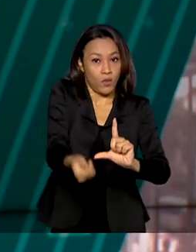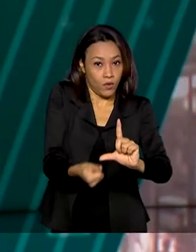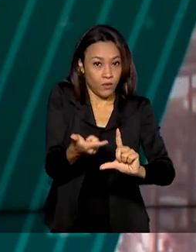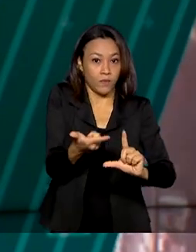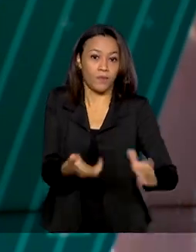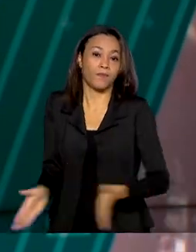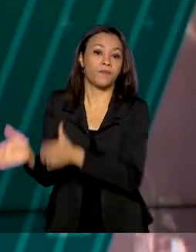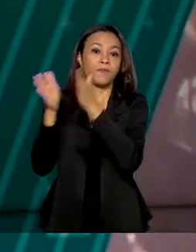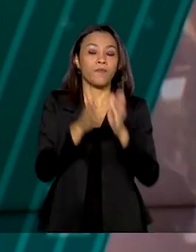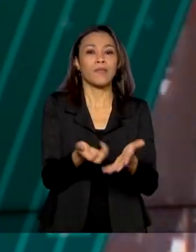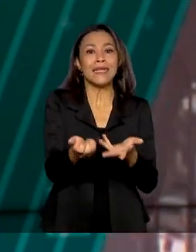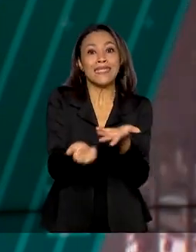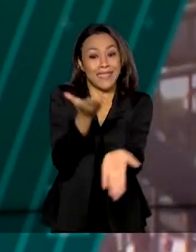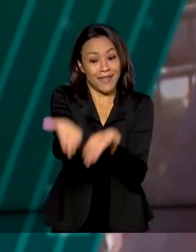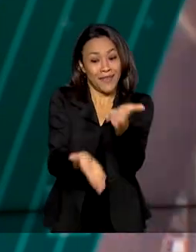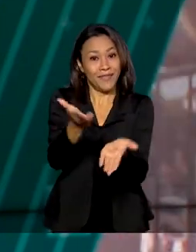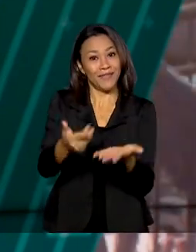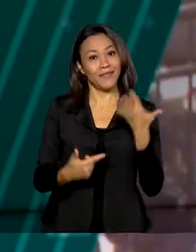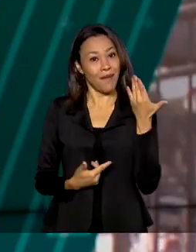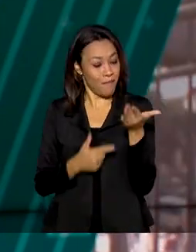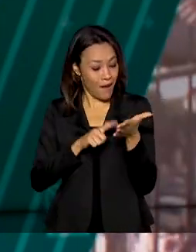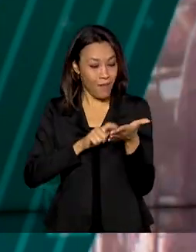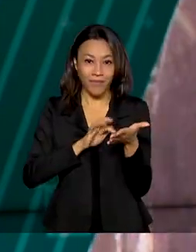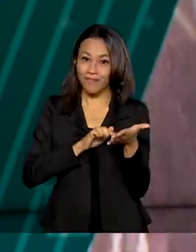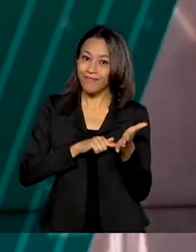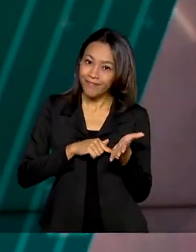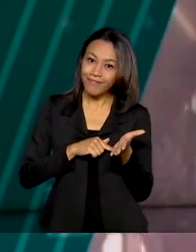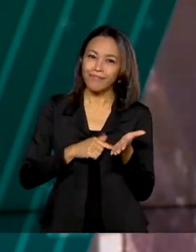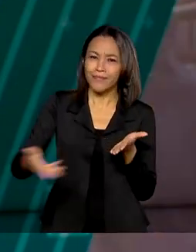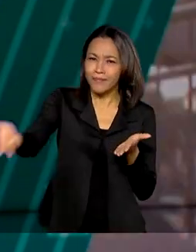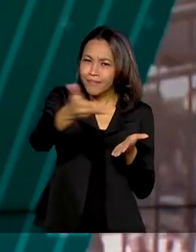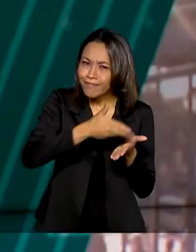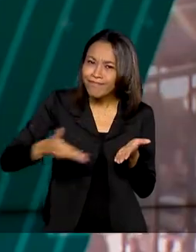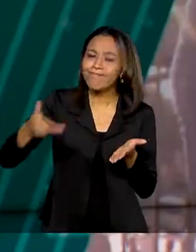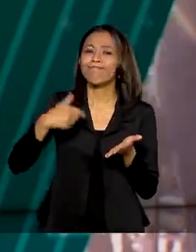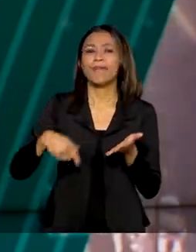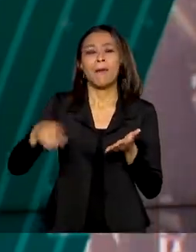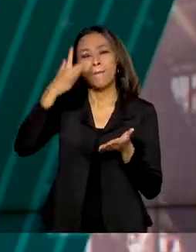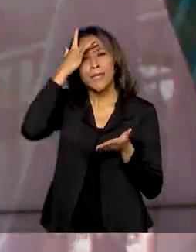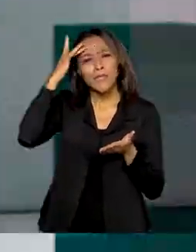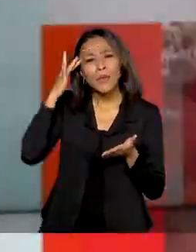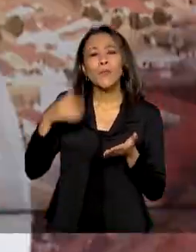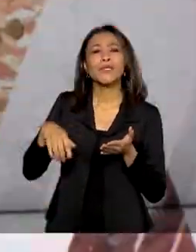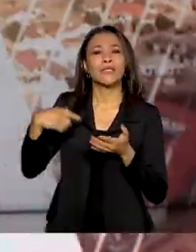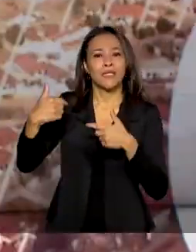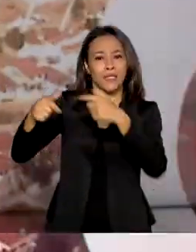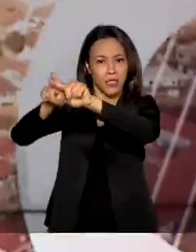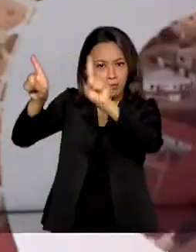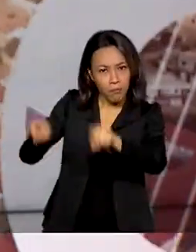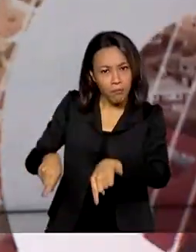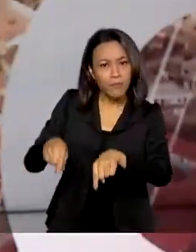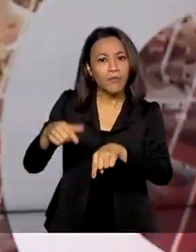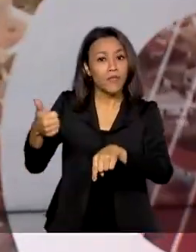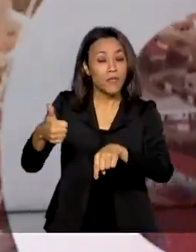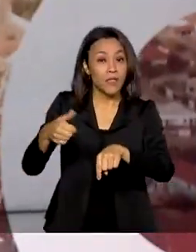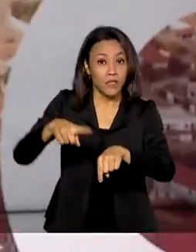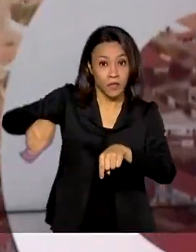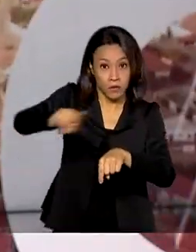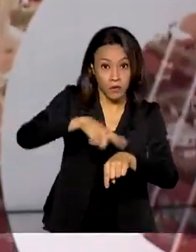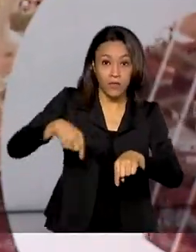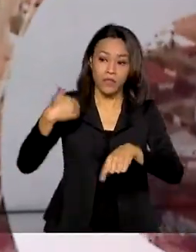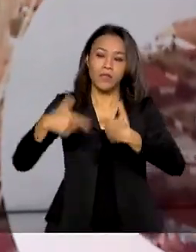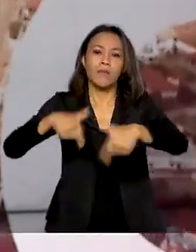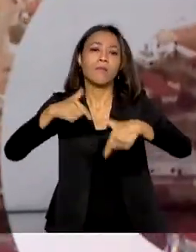Serviços públicos na palma da mão. Clientes de instituições bancárias podem acessar serviços digitais do governo federal